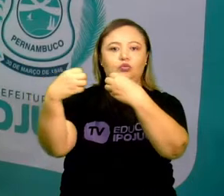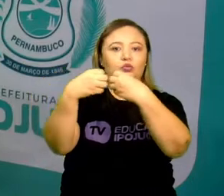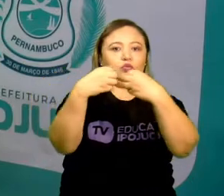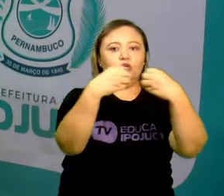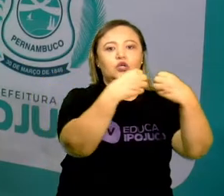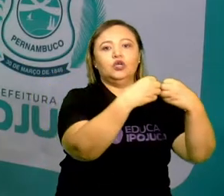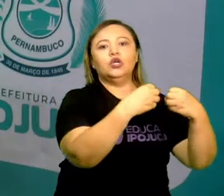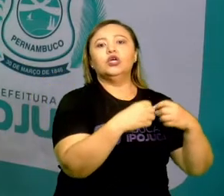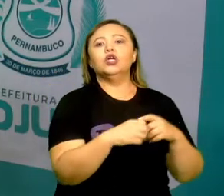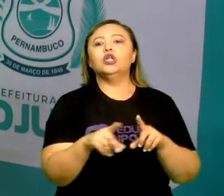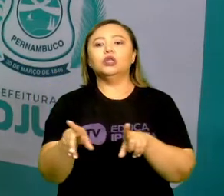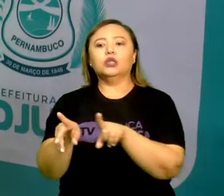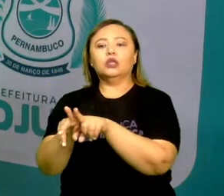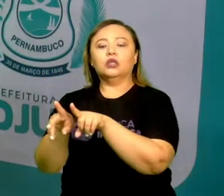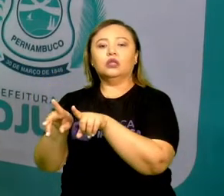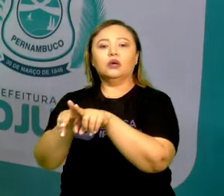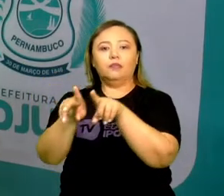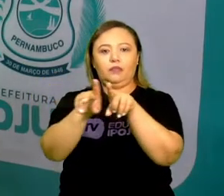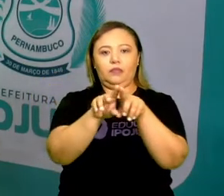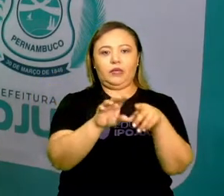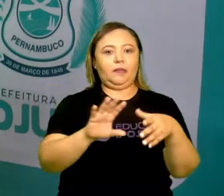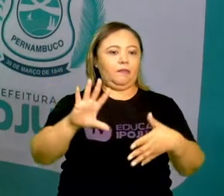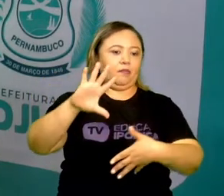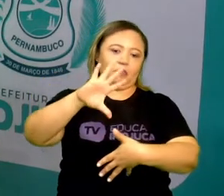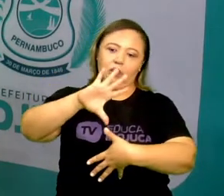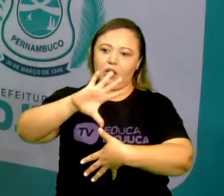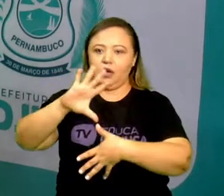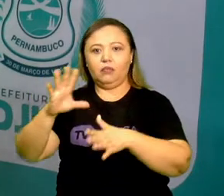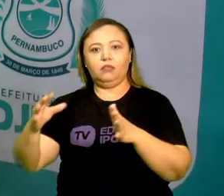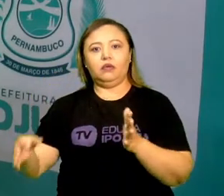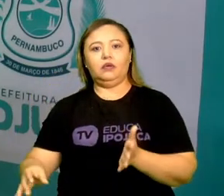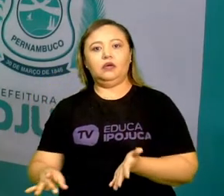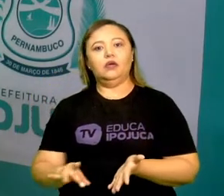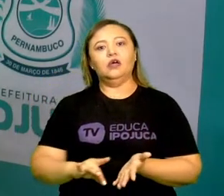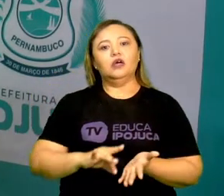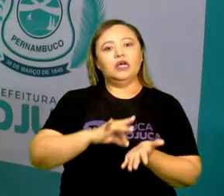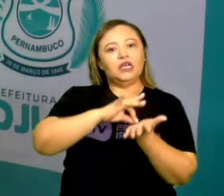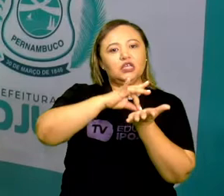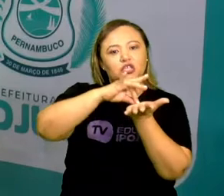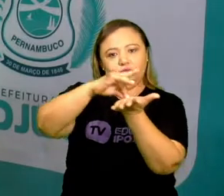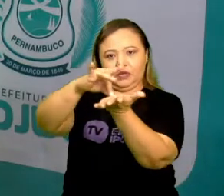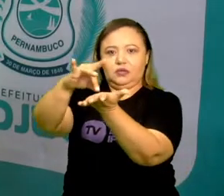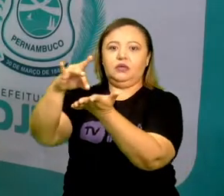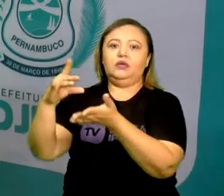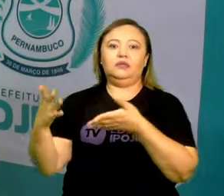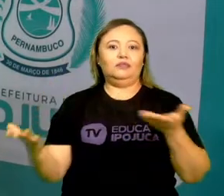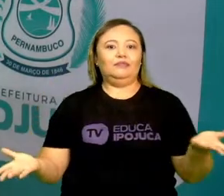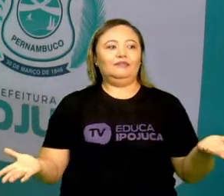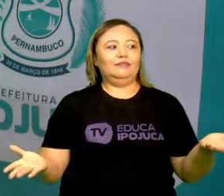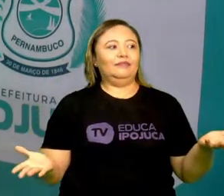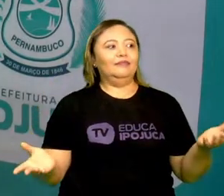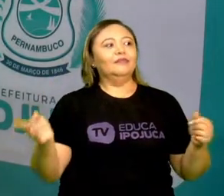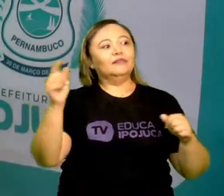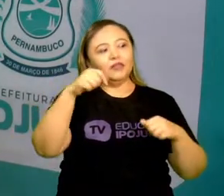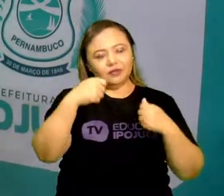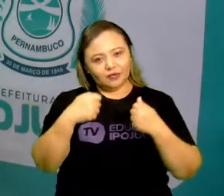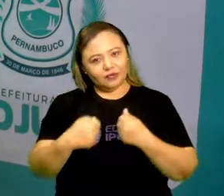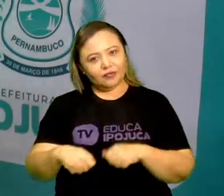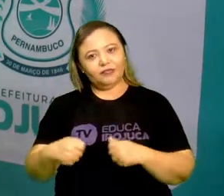utilizar e a gente ter um pouco de conhecimento sobre localização, tá certo? Ó, localização